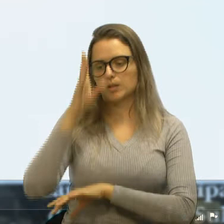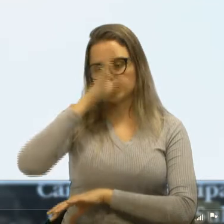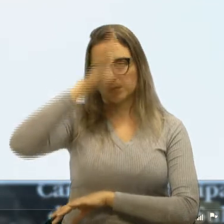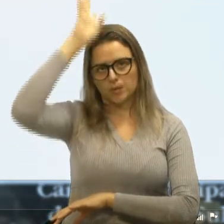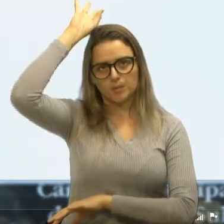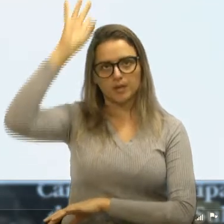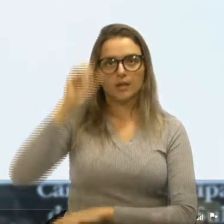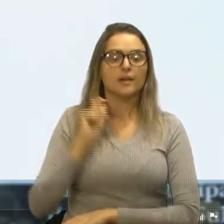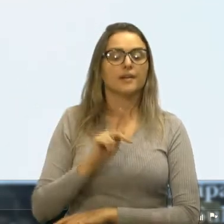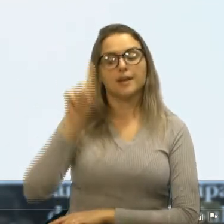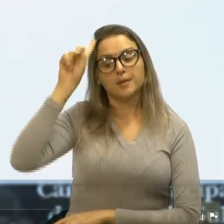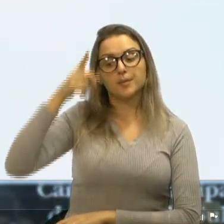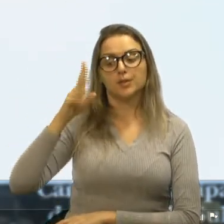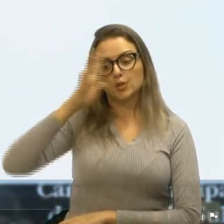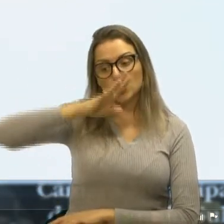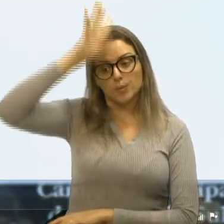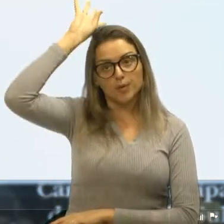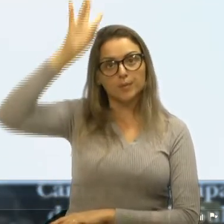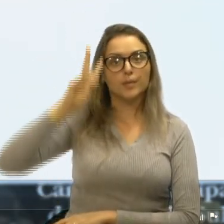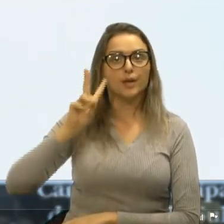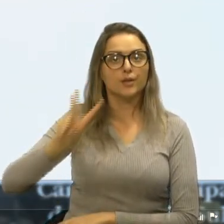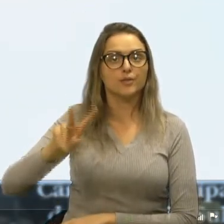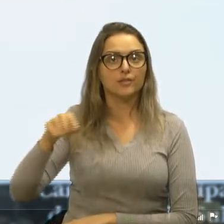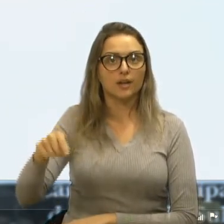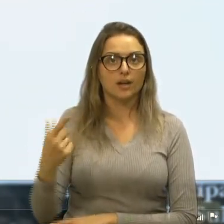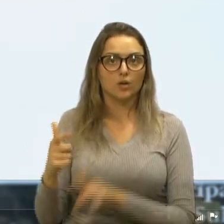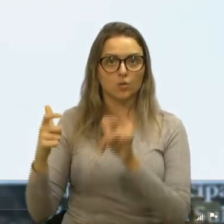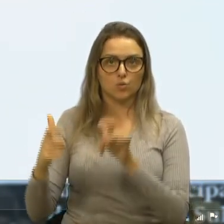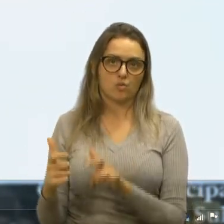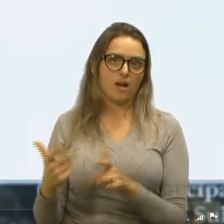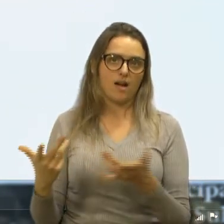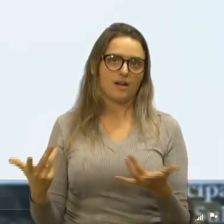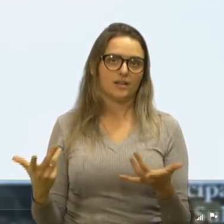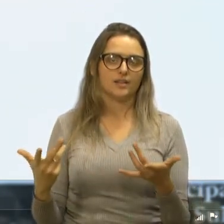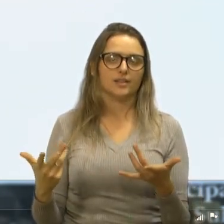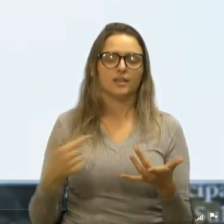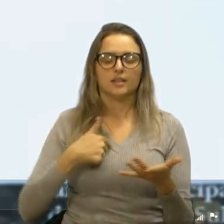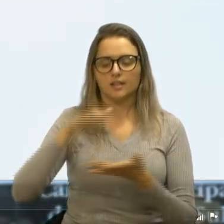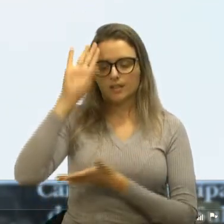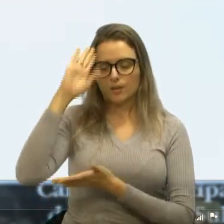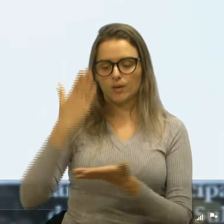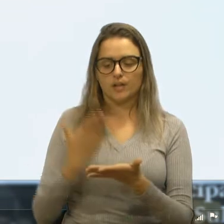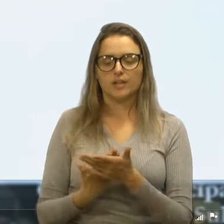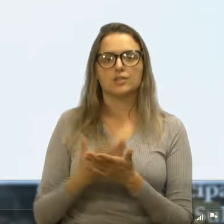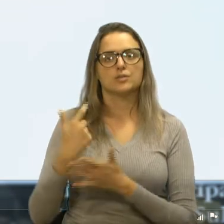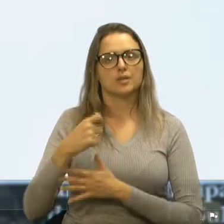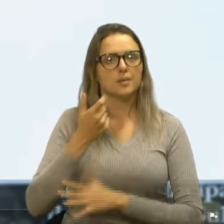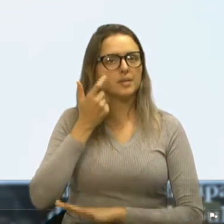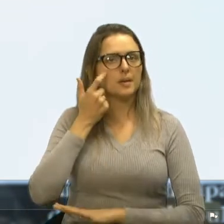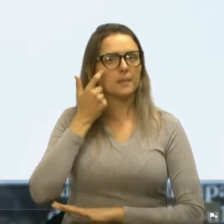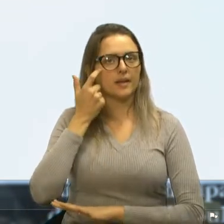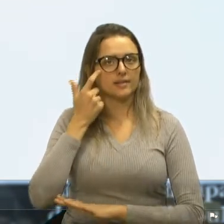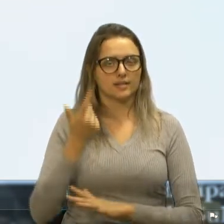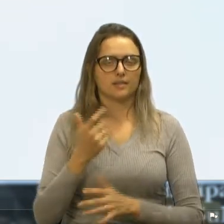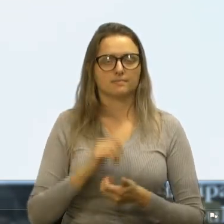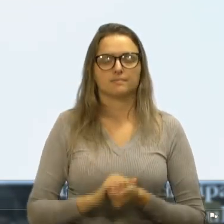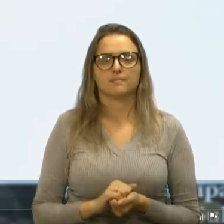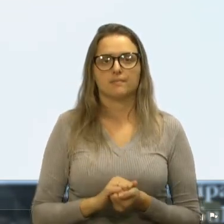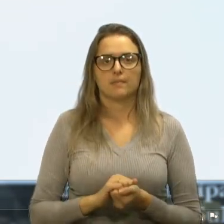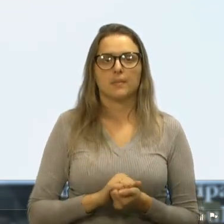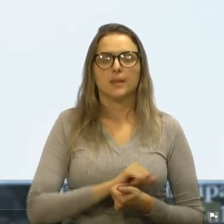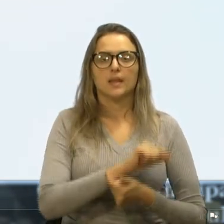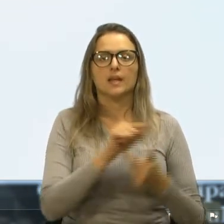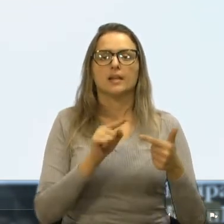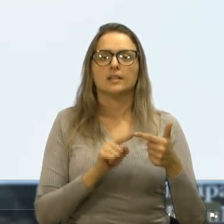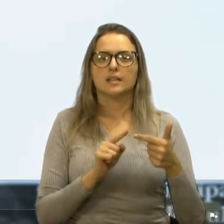não fomos nós. Caiu lá de paraquedas? Talvez não. Eu acredito que cabe uma reflexão. Aí, numa outra